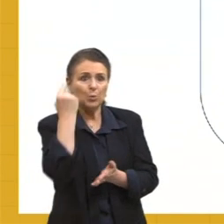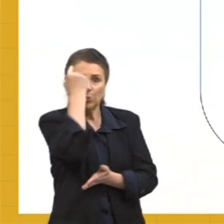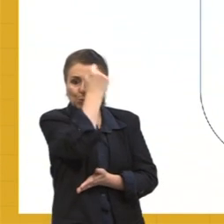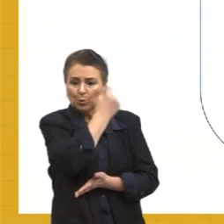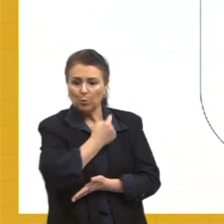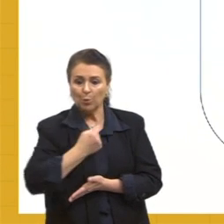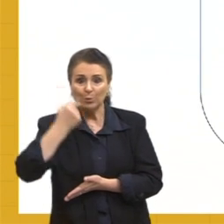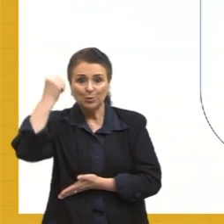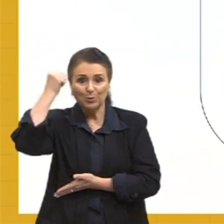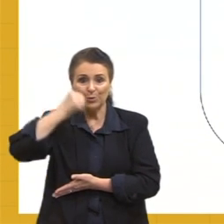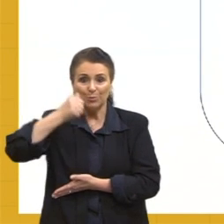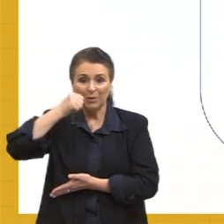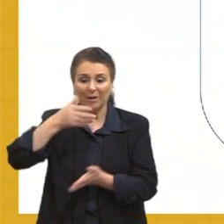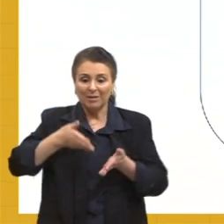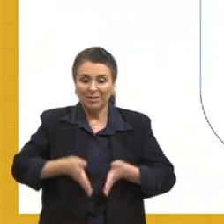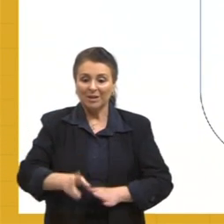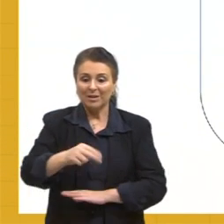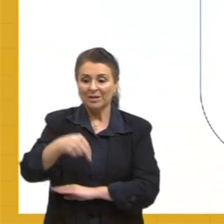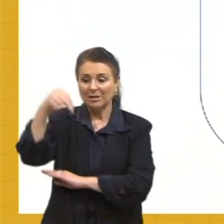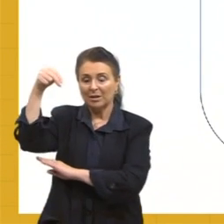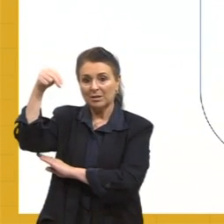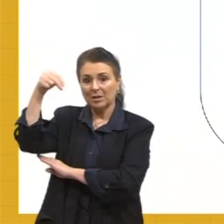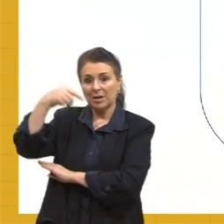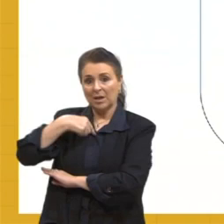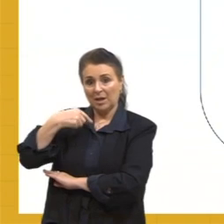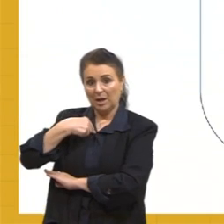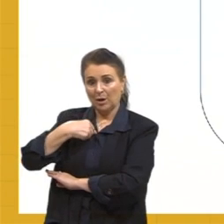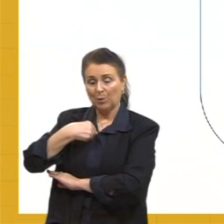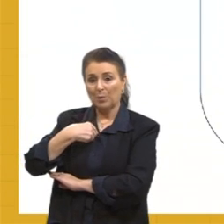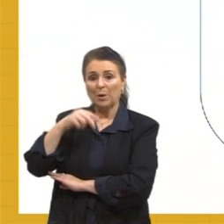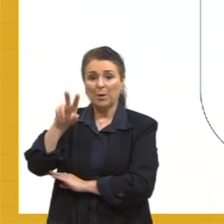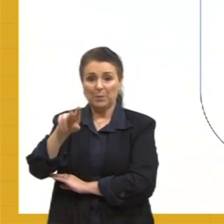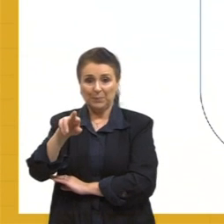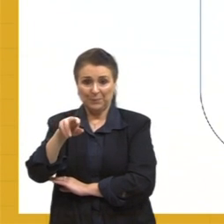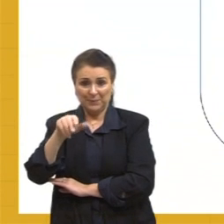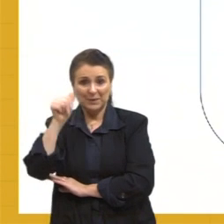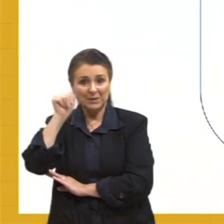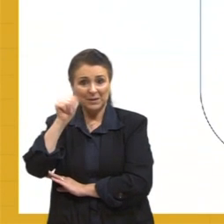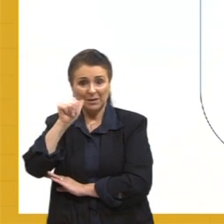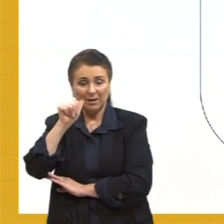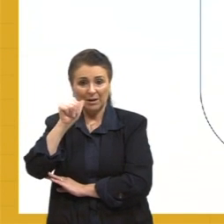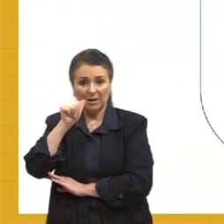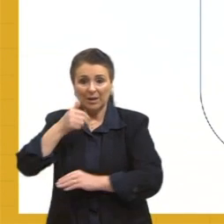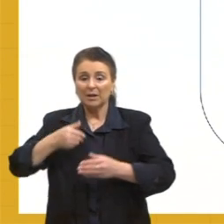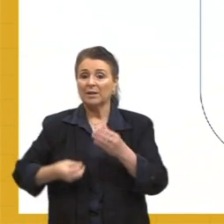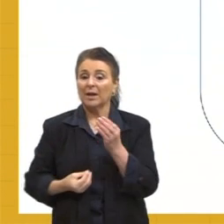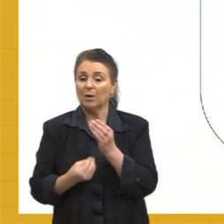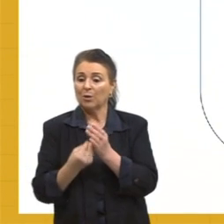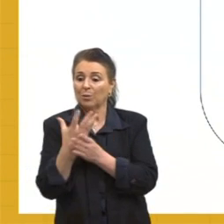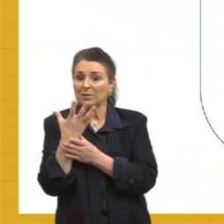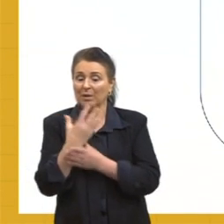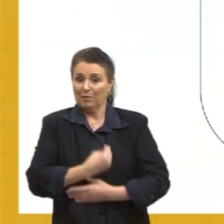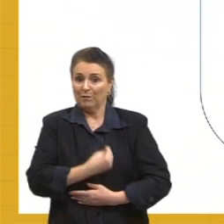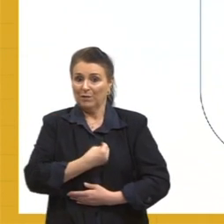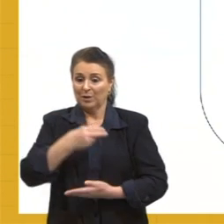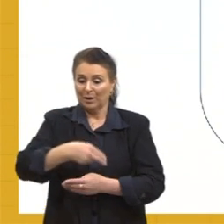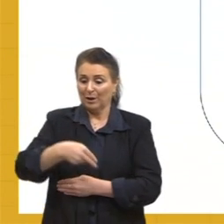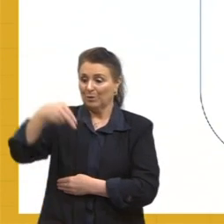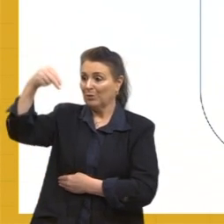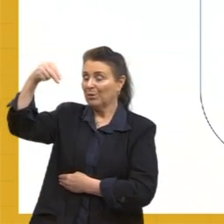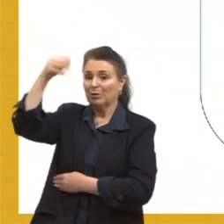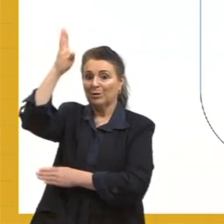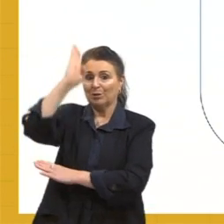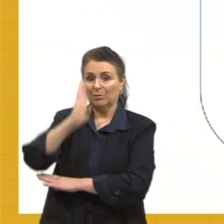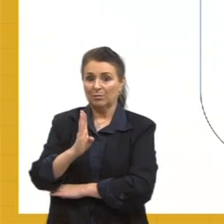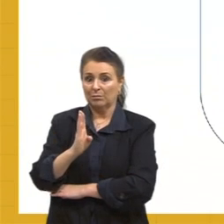nordestina. Sem falar que eu, em menino, me criei no Nordeste. A história determina com falso